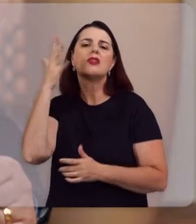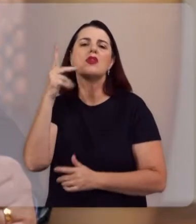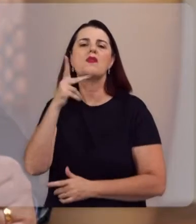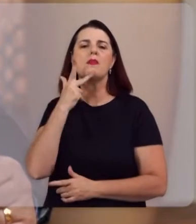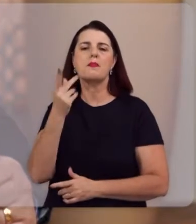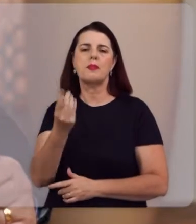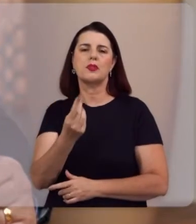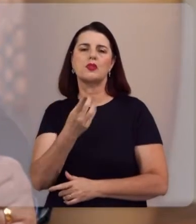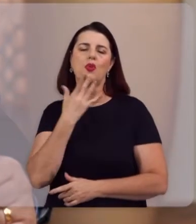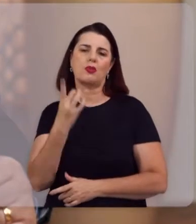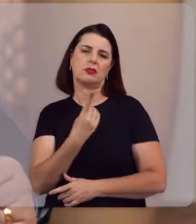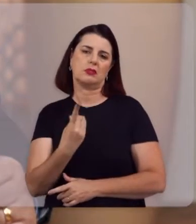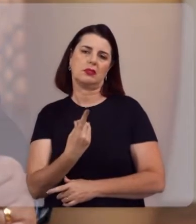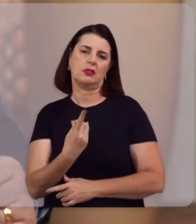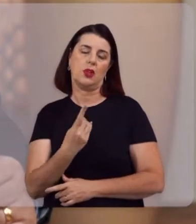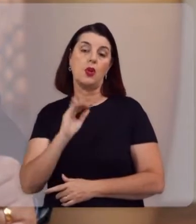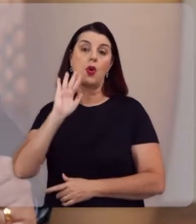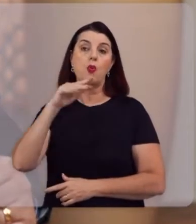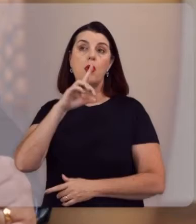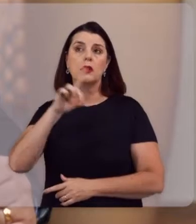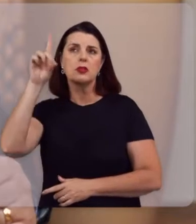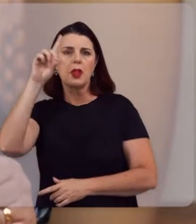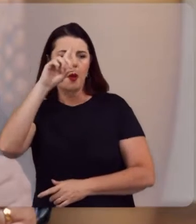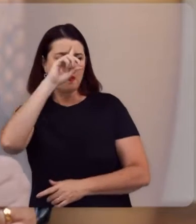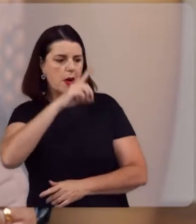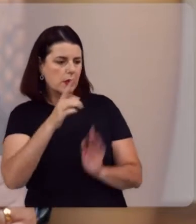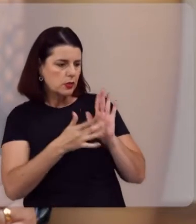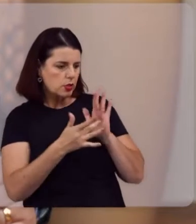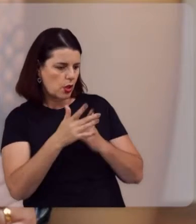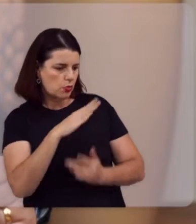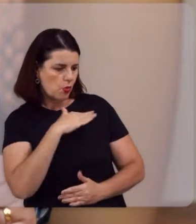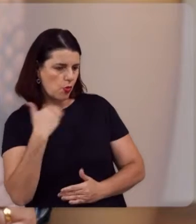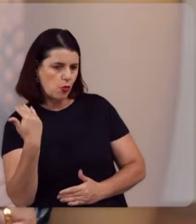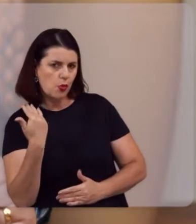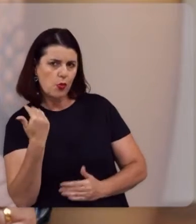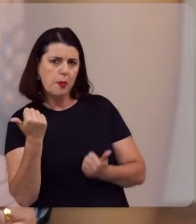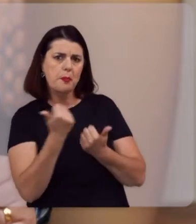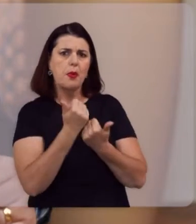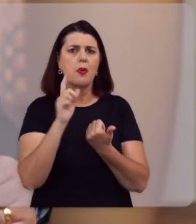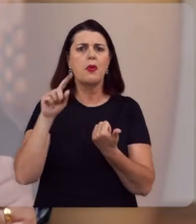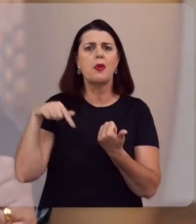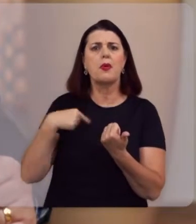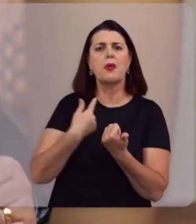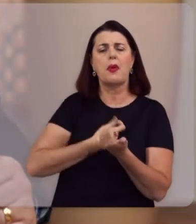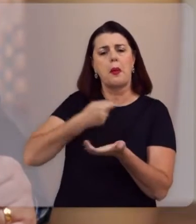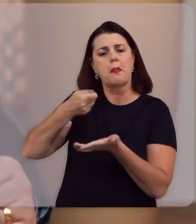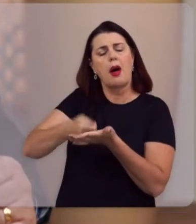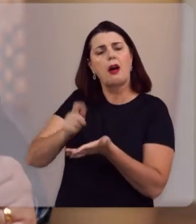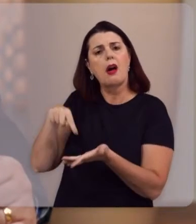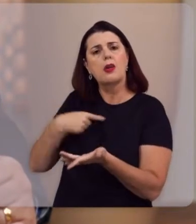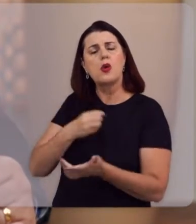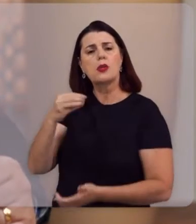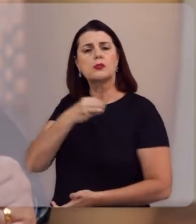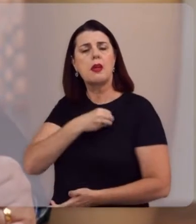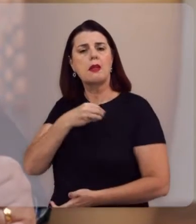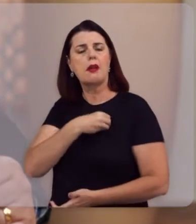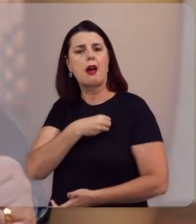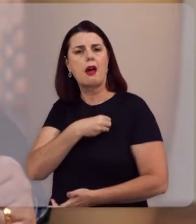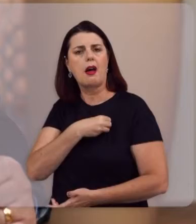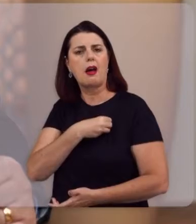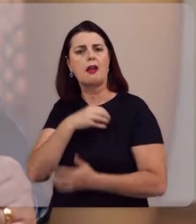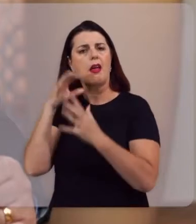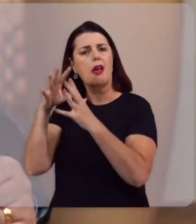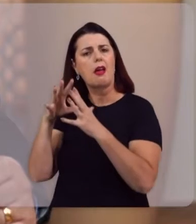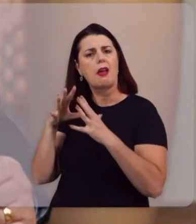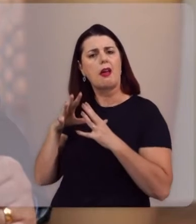mesmos. Somente quando Deus manda nosso Senhor e Salvador Jesus Cristo para morrer na cruz e pagar os nossos pecados